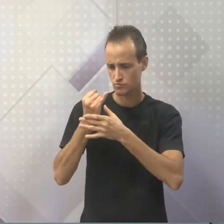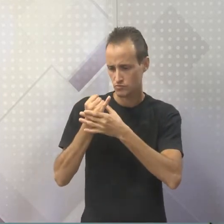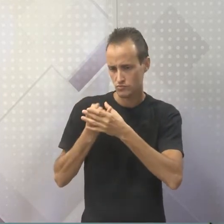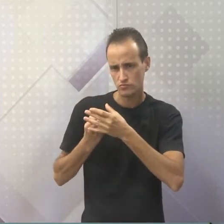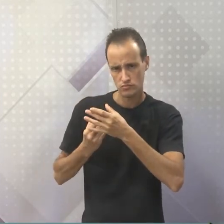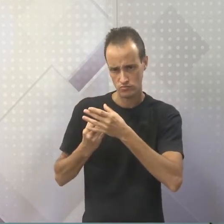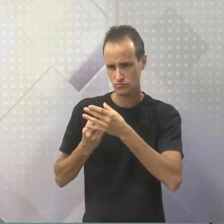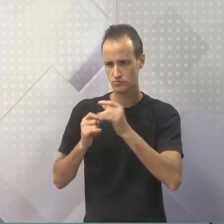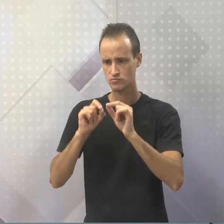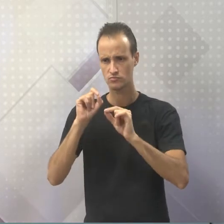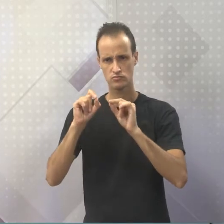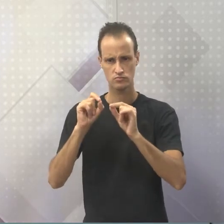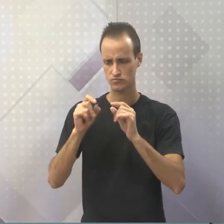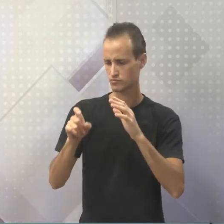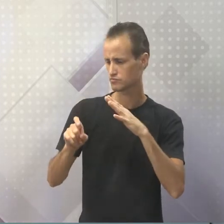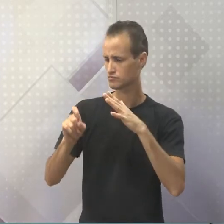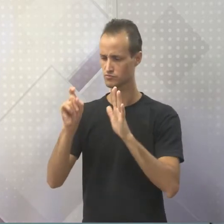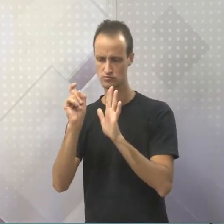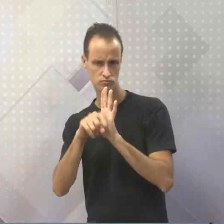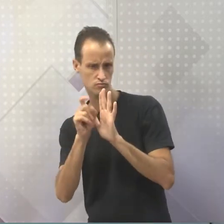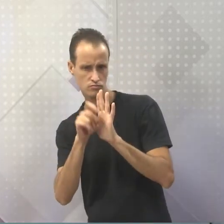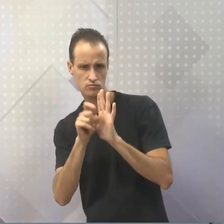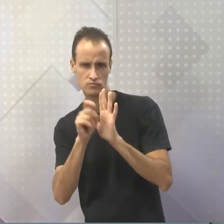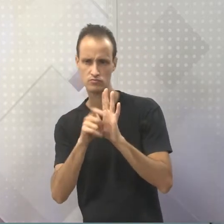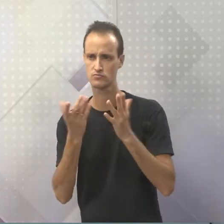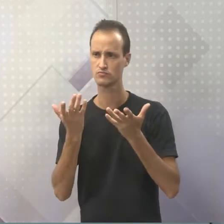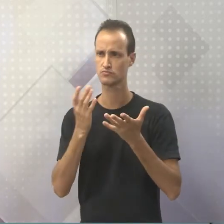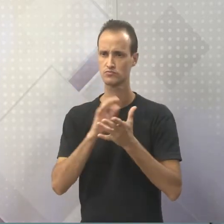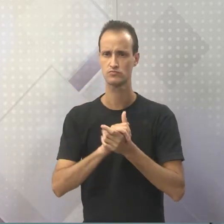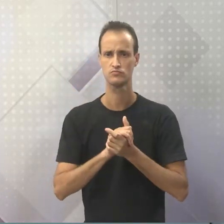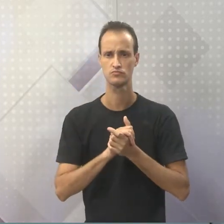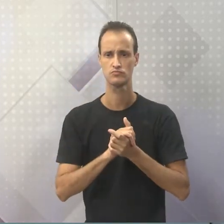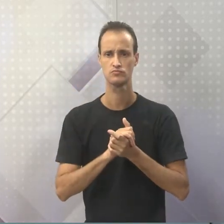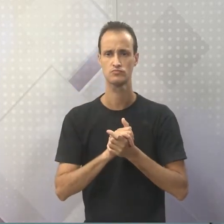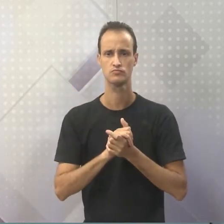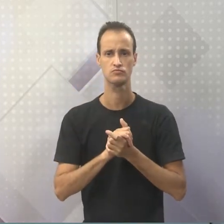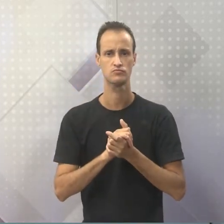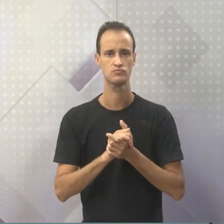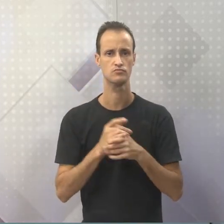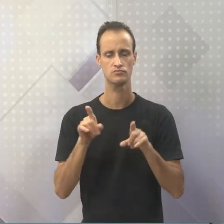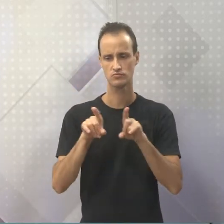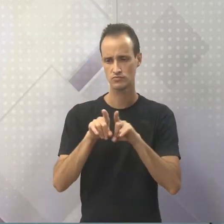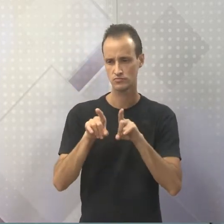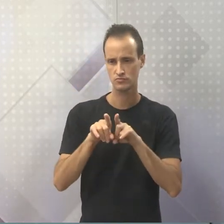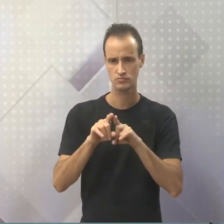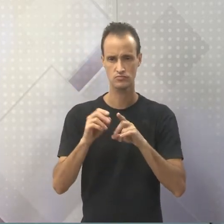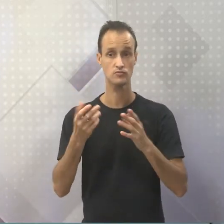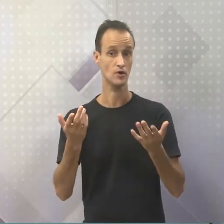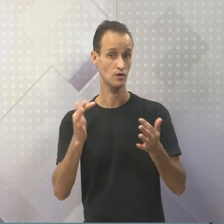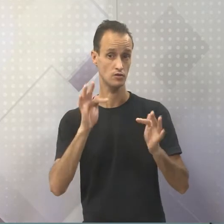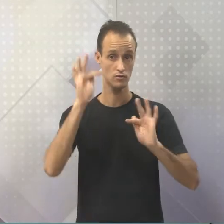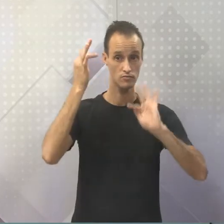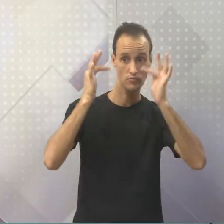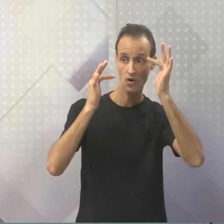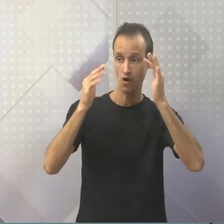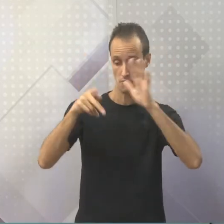e faz parte da questão dos mitos. A gente, quando fala em mitos, a gente lembra também dos procórios aqui do Brasil.